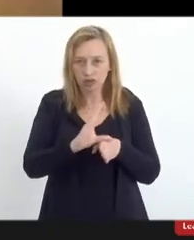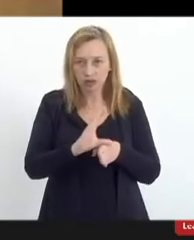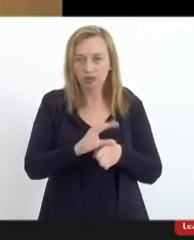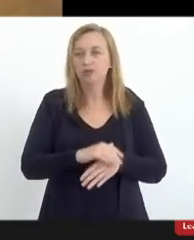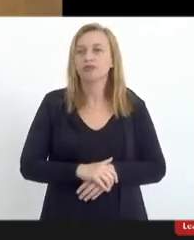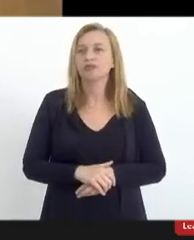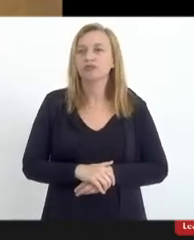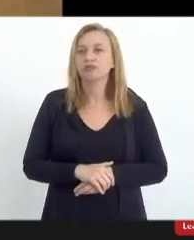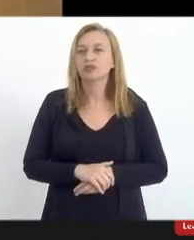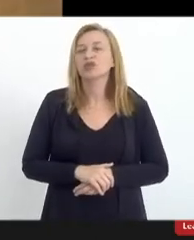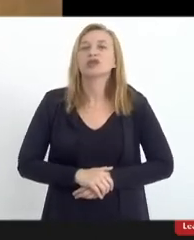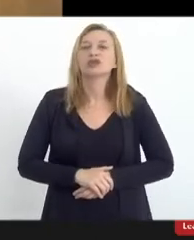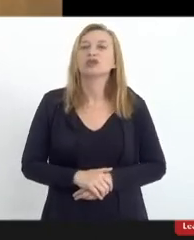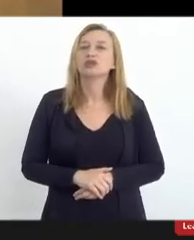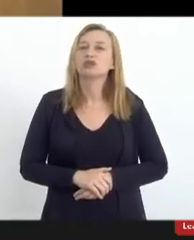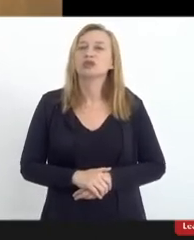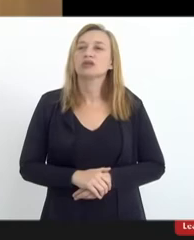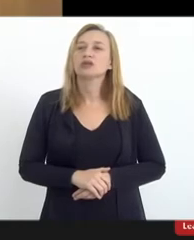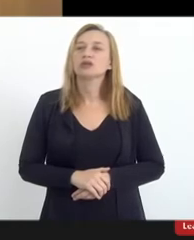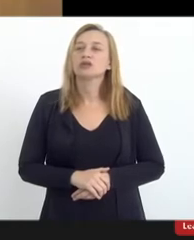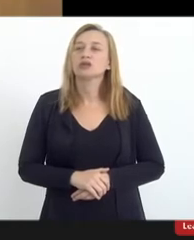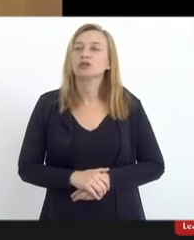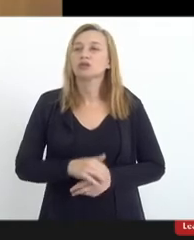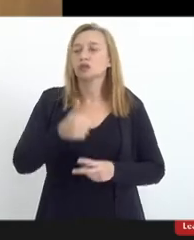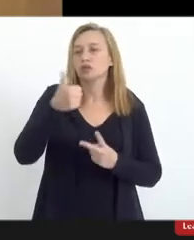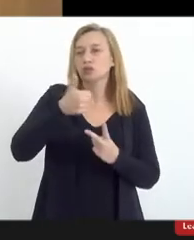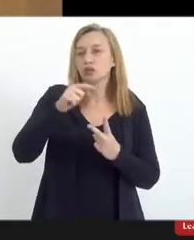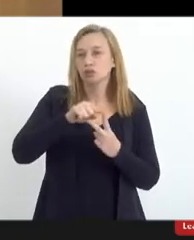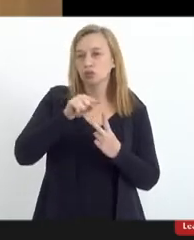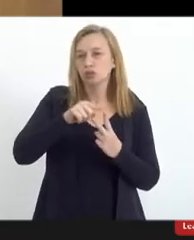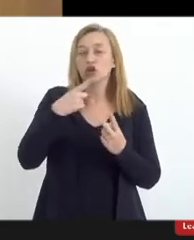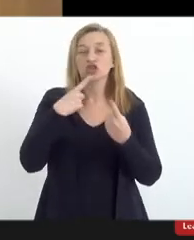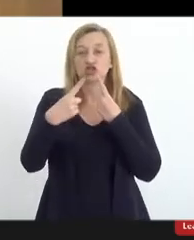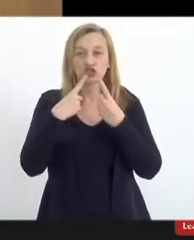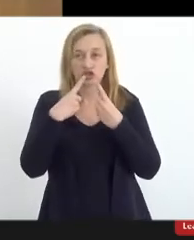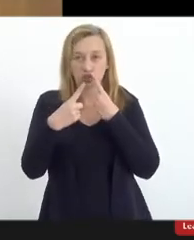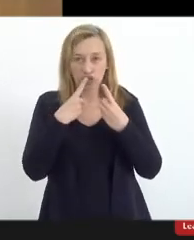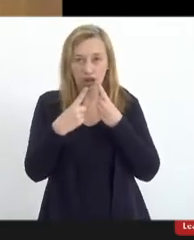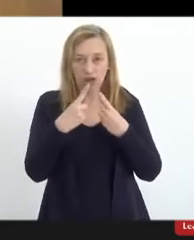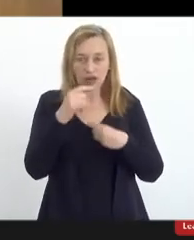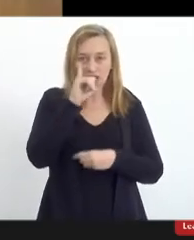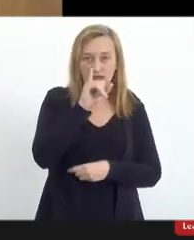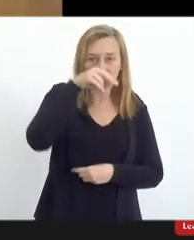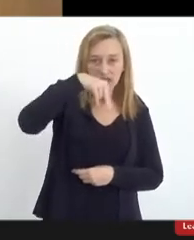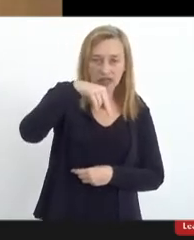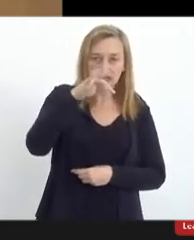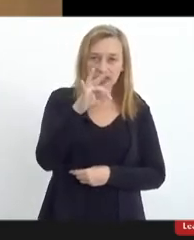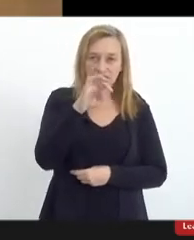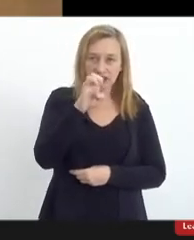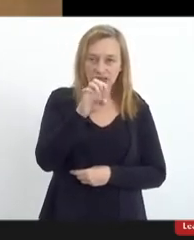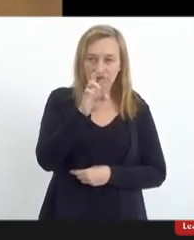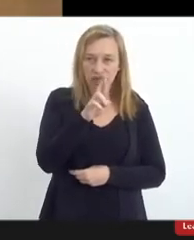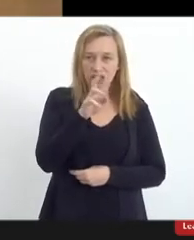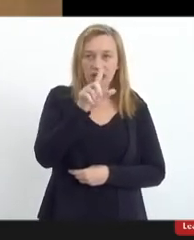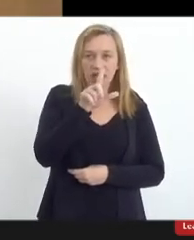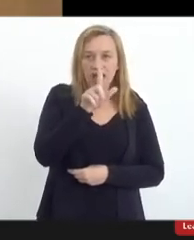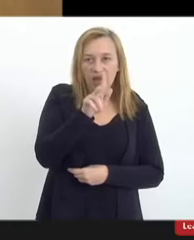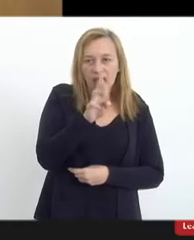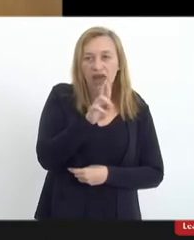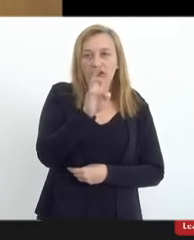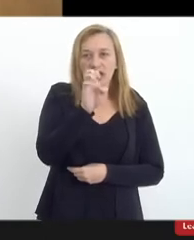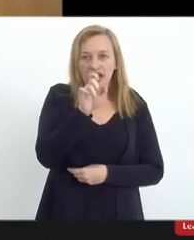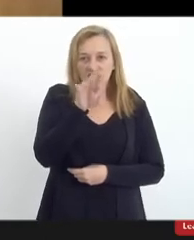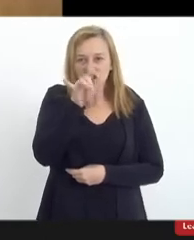dois conselhos pontifícios, um para o diálogo interreligioso e outro para o